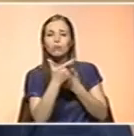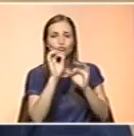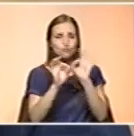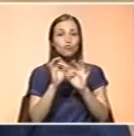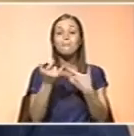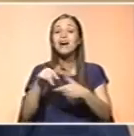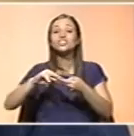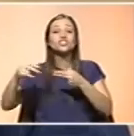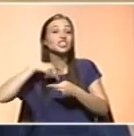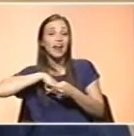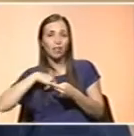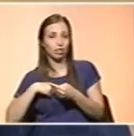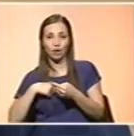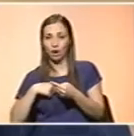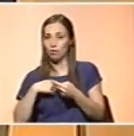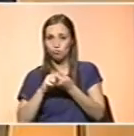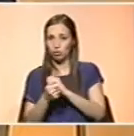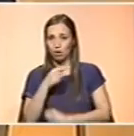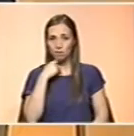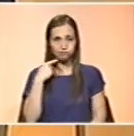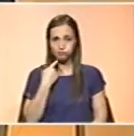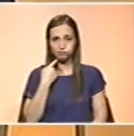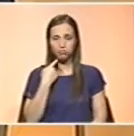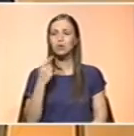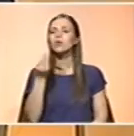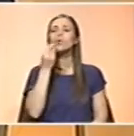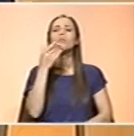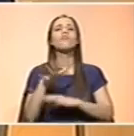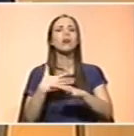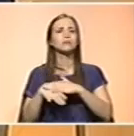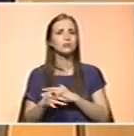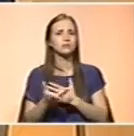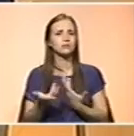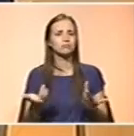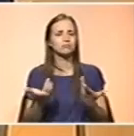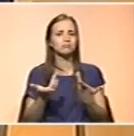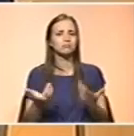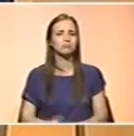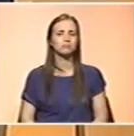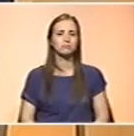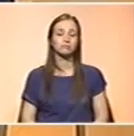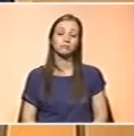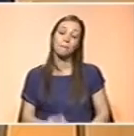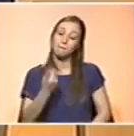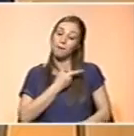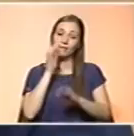influência por enquanto. Portanto, e aí o que é que há a fazer nesses casos? Bom, há que tratar